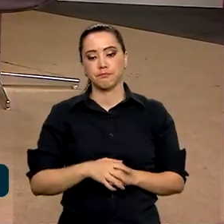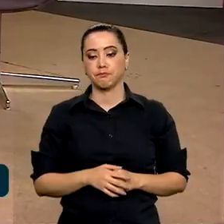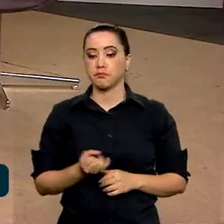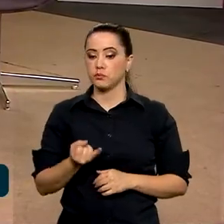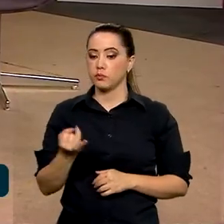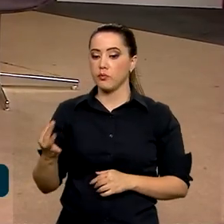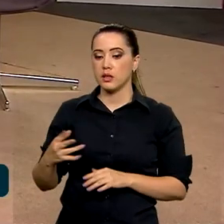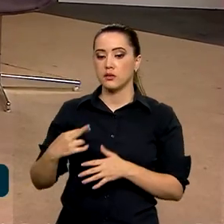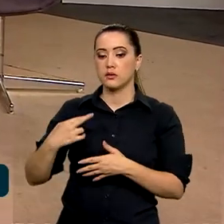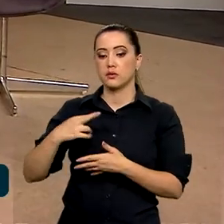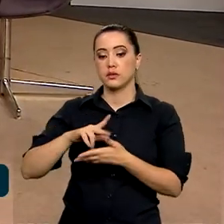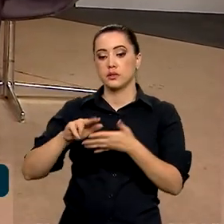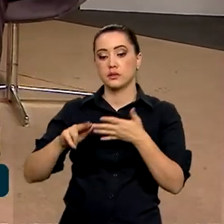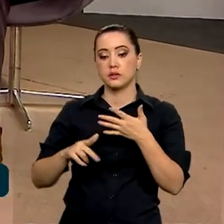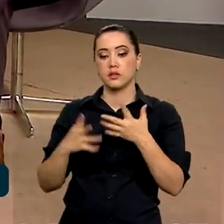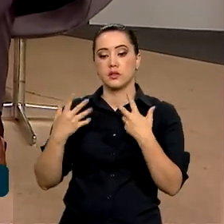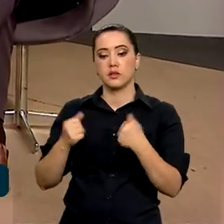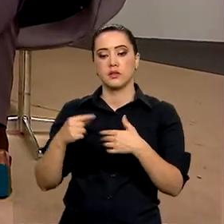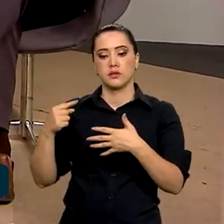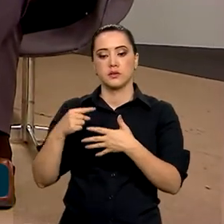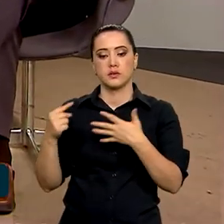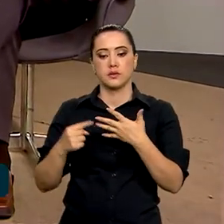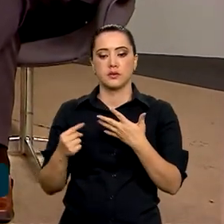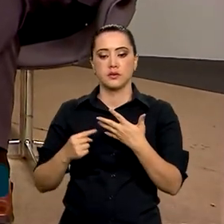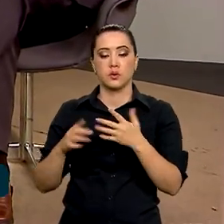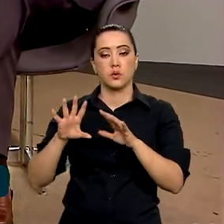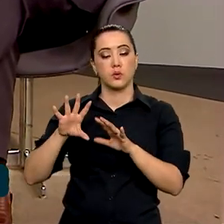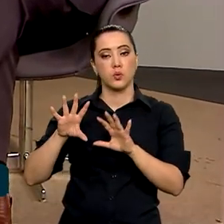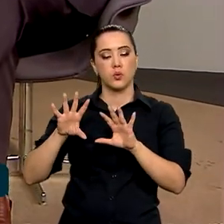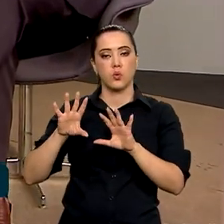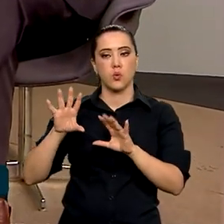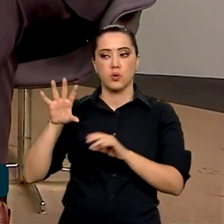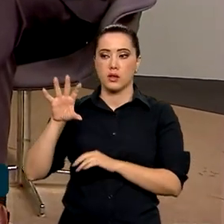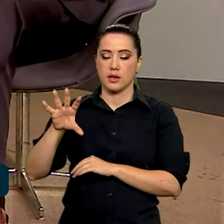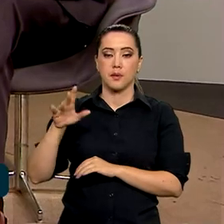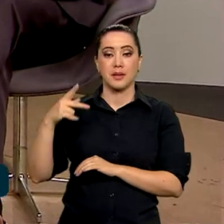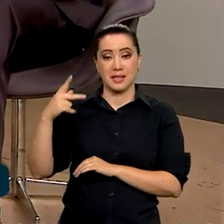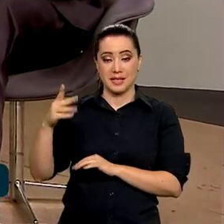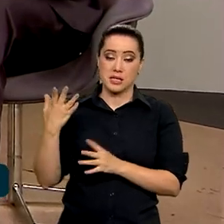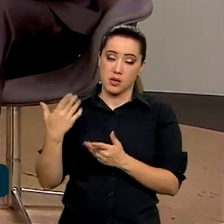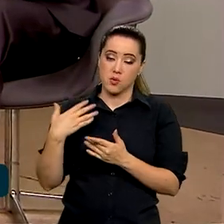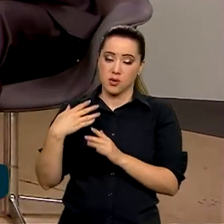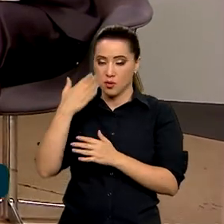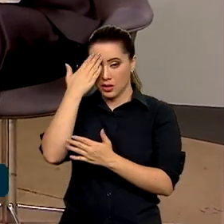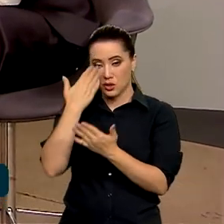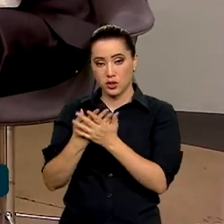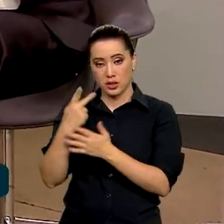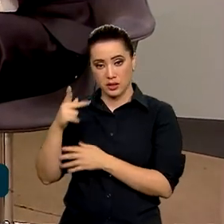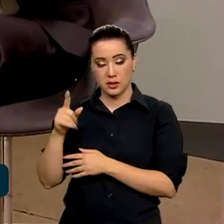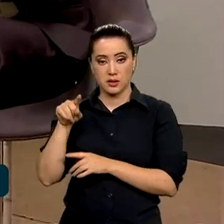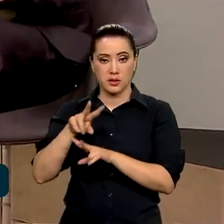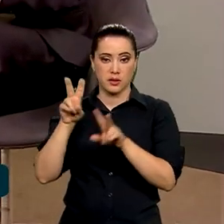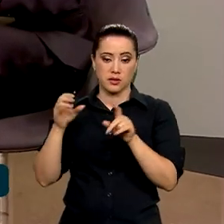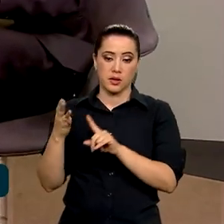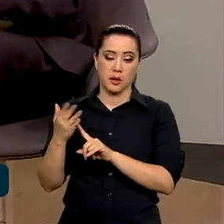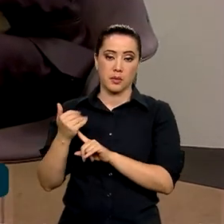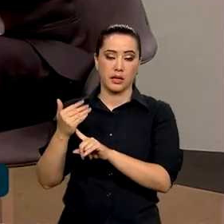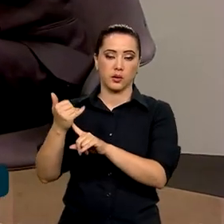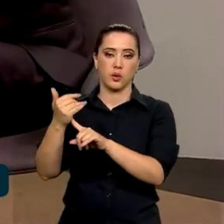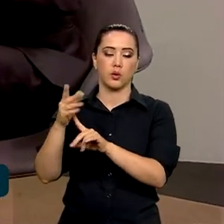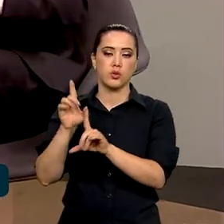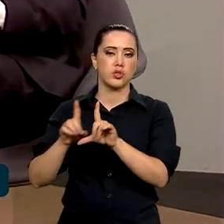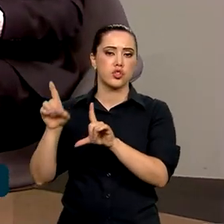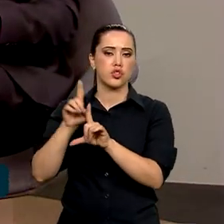dessa diversidade toda, vamos destacar uma área que acho que é a sua área, inclusive, que é a questão da tecnologia digital.